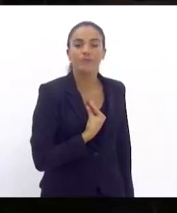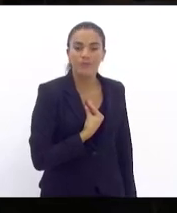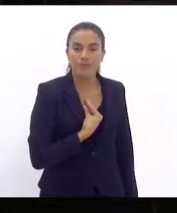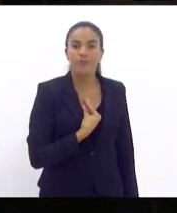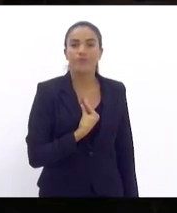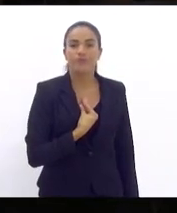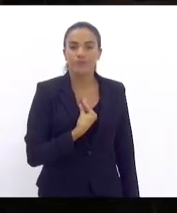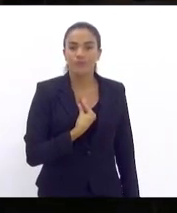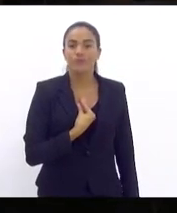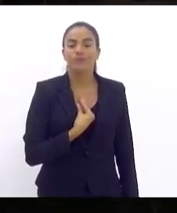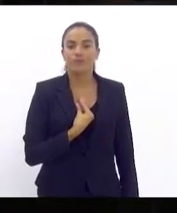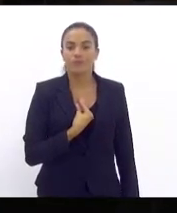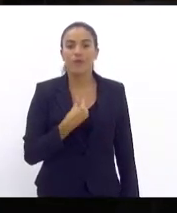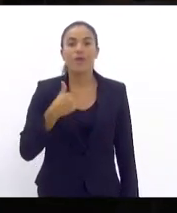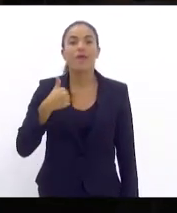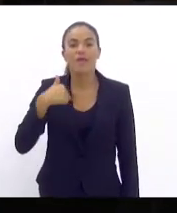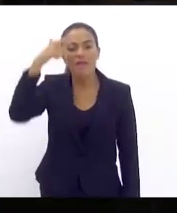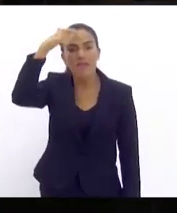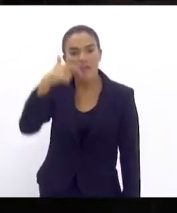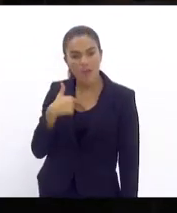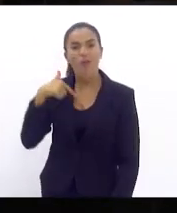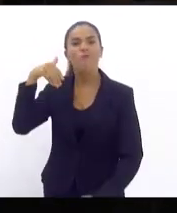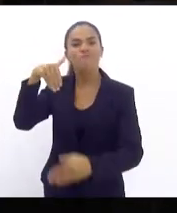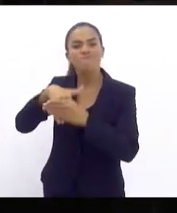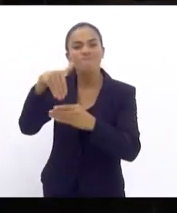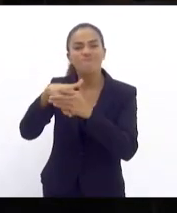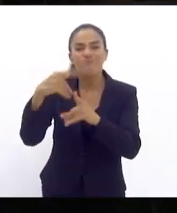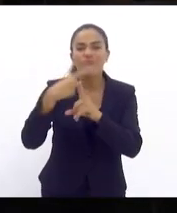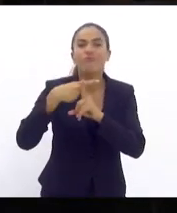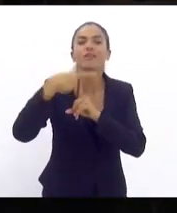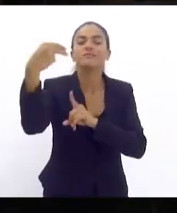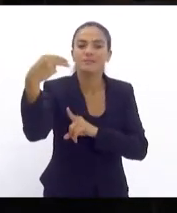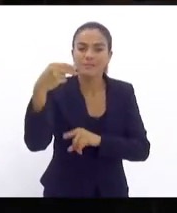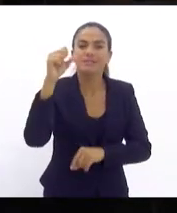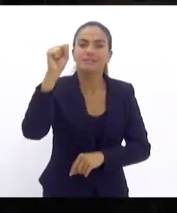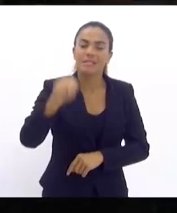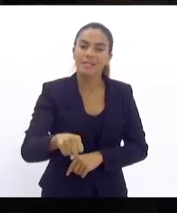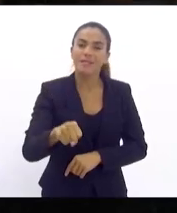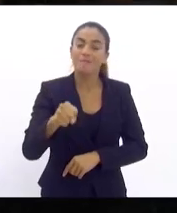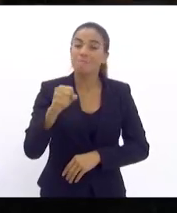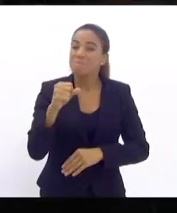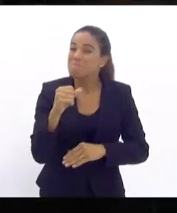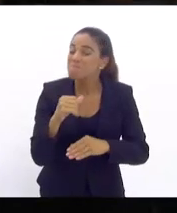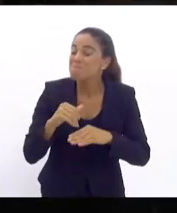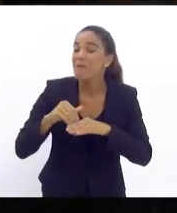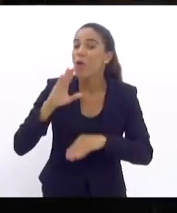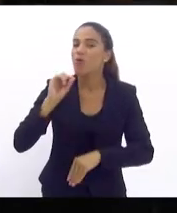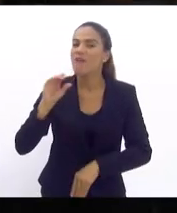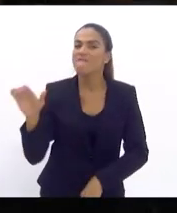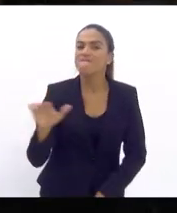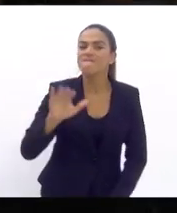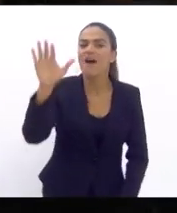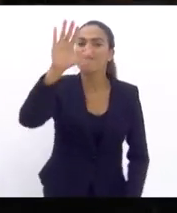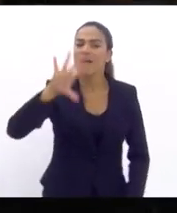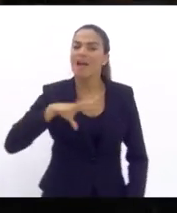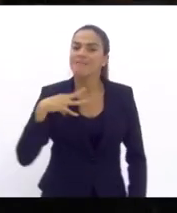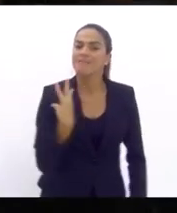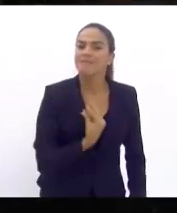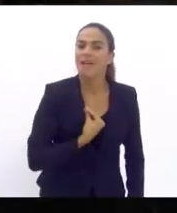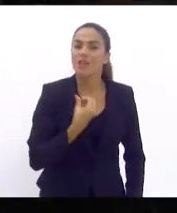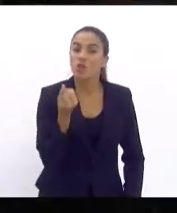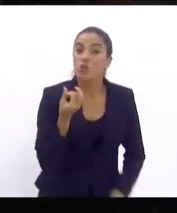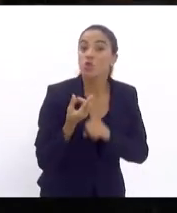E eu fui eleita sendo tudo isso, sendo, sobretudo, uma favelada transexual,